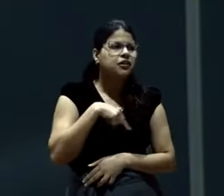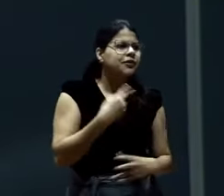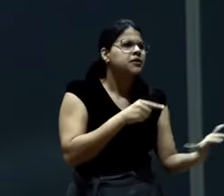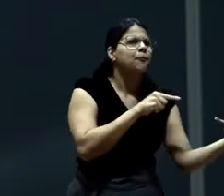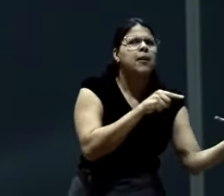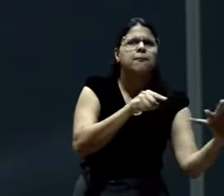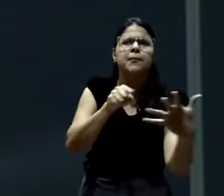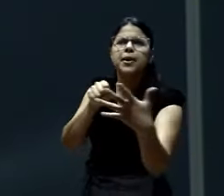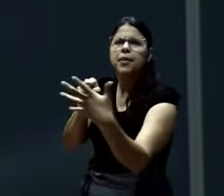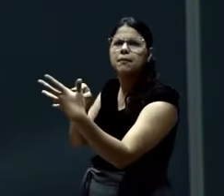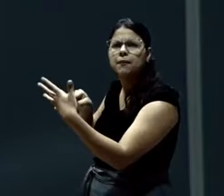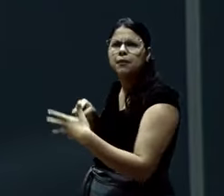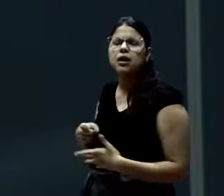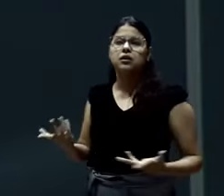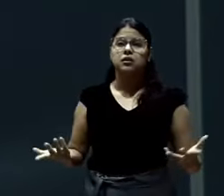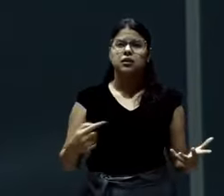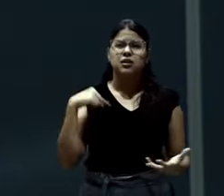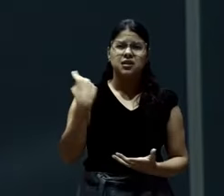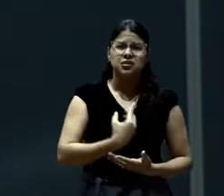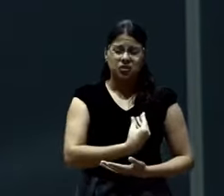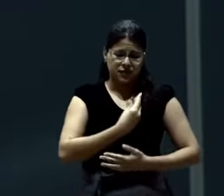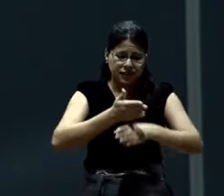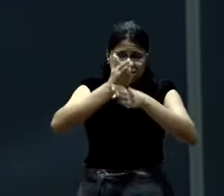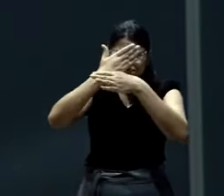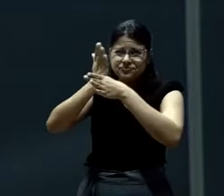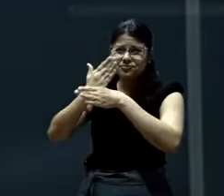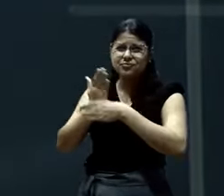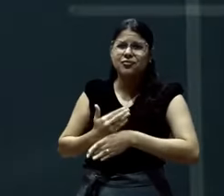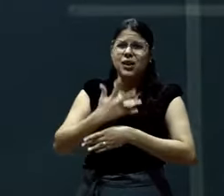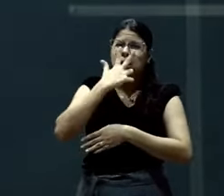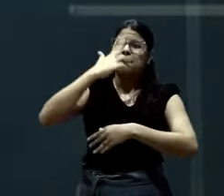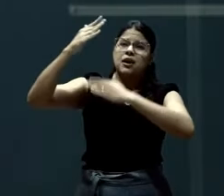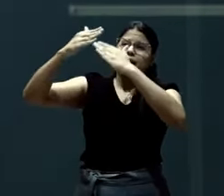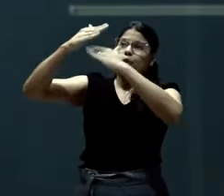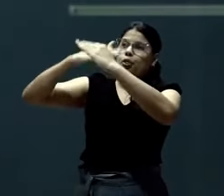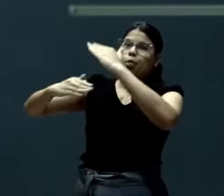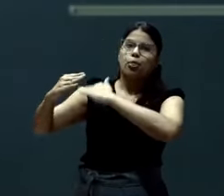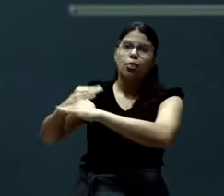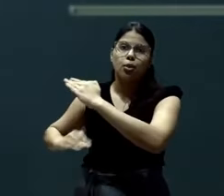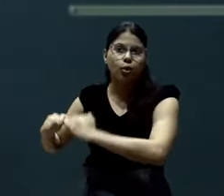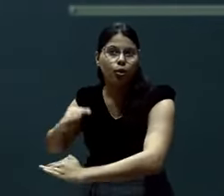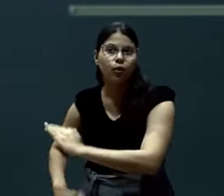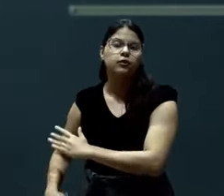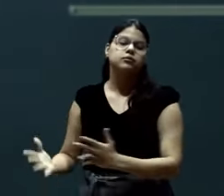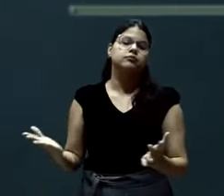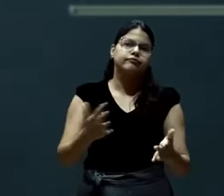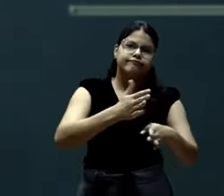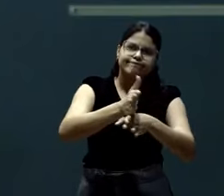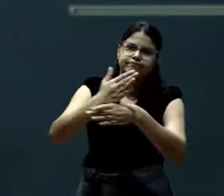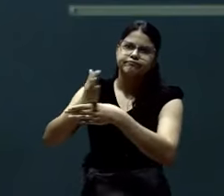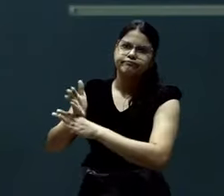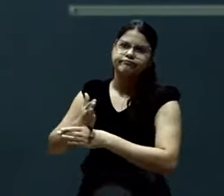E a gente vai se perdendo, dia a dia, se perdendo, se perdendo, se